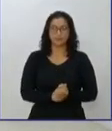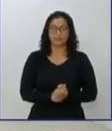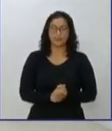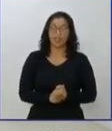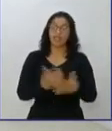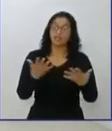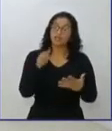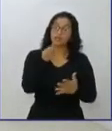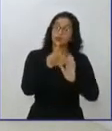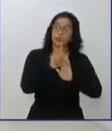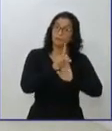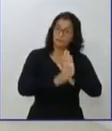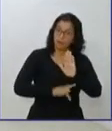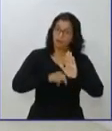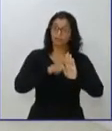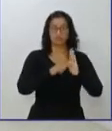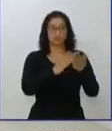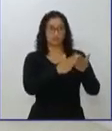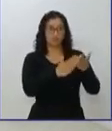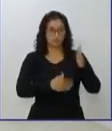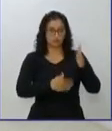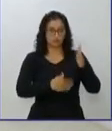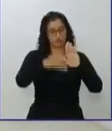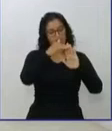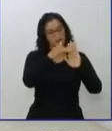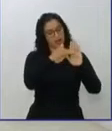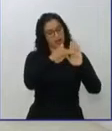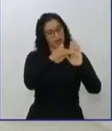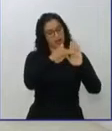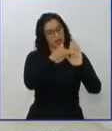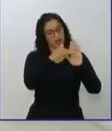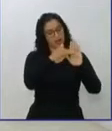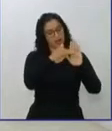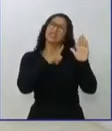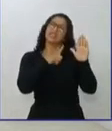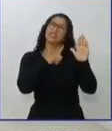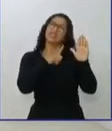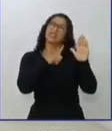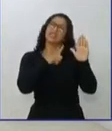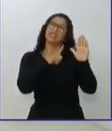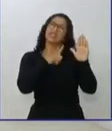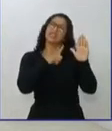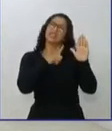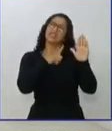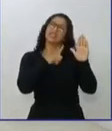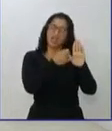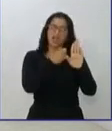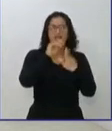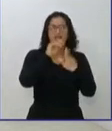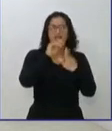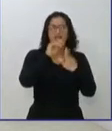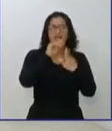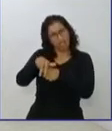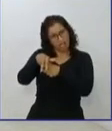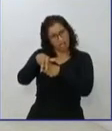plano de 62 páginas, o senhor traz atividades tradicionais como cavalgadas e esportes